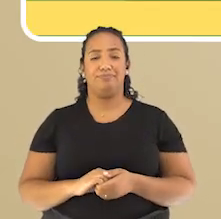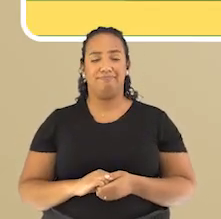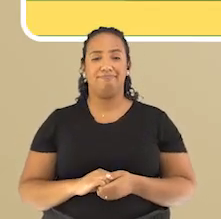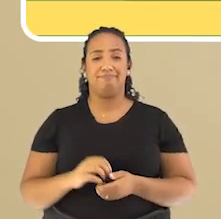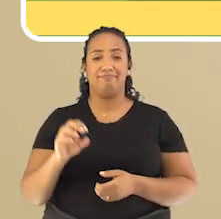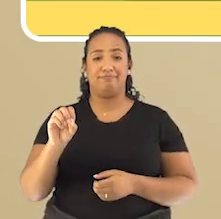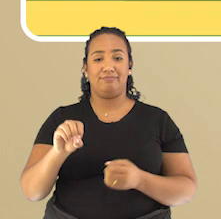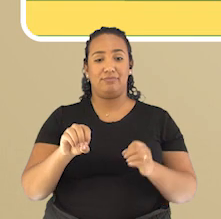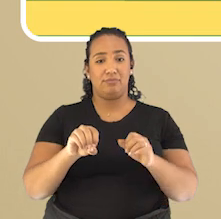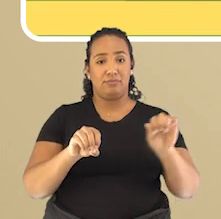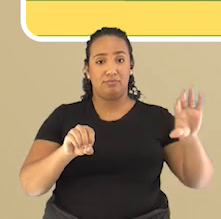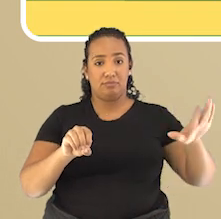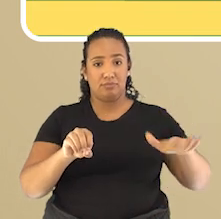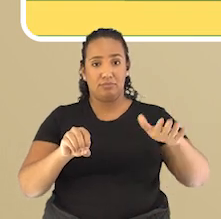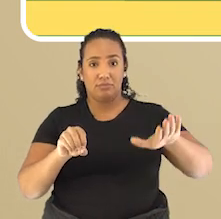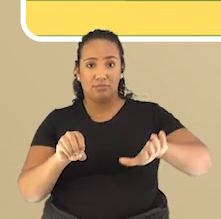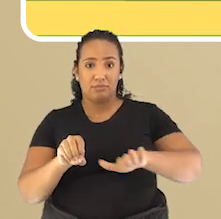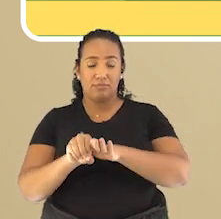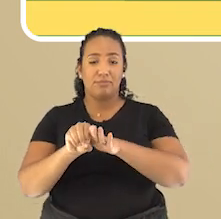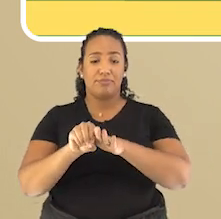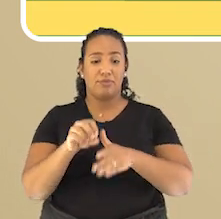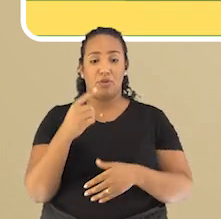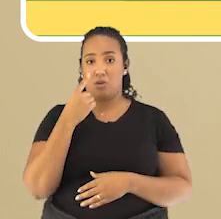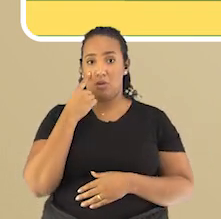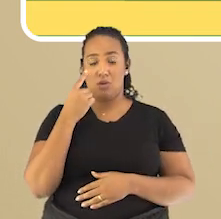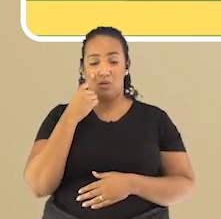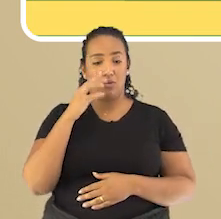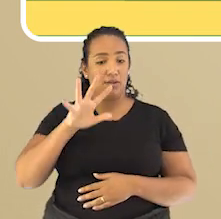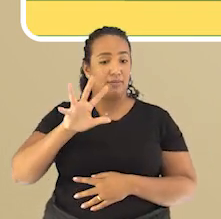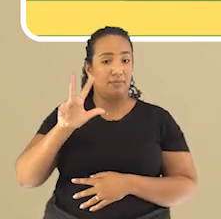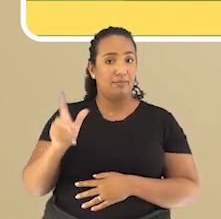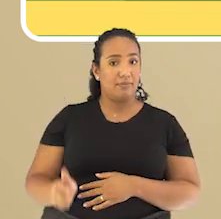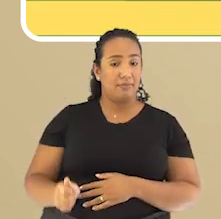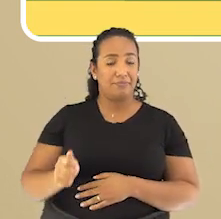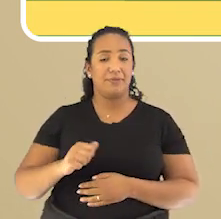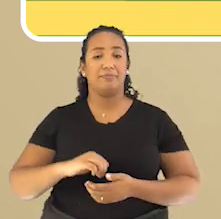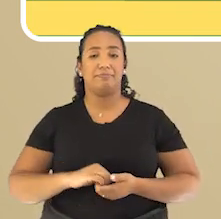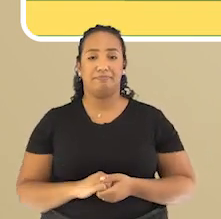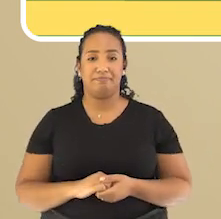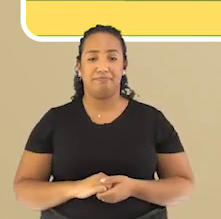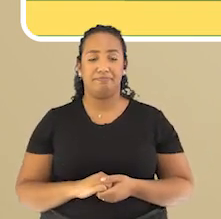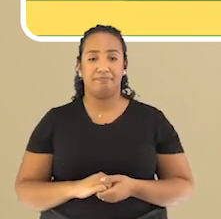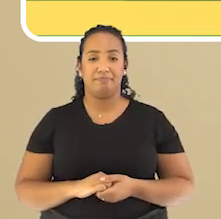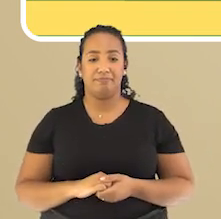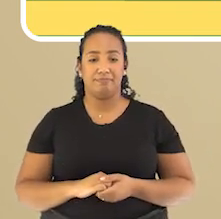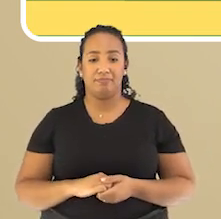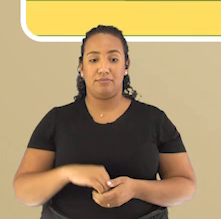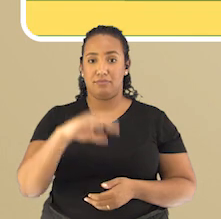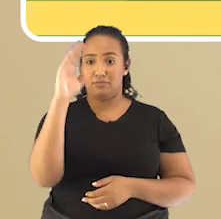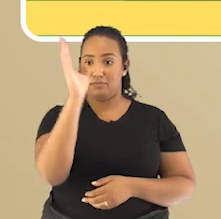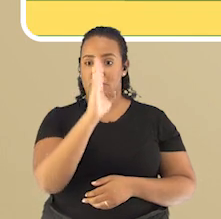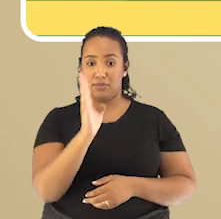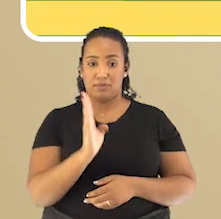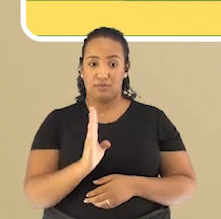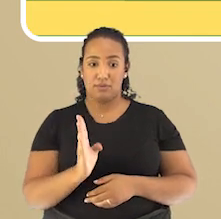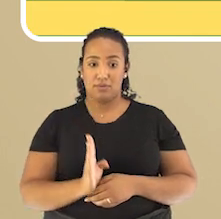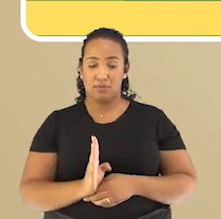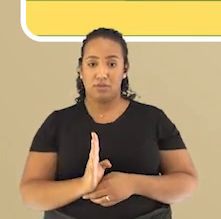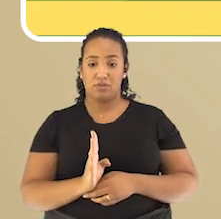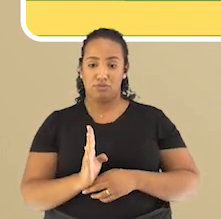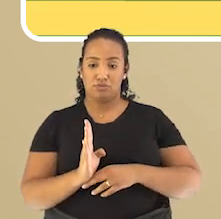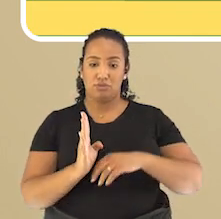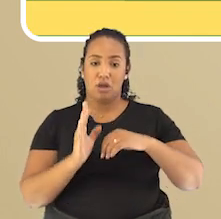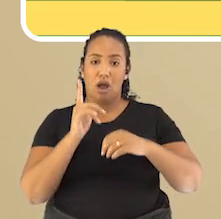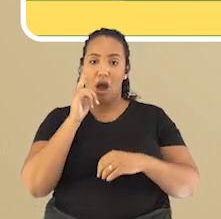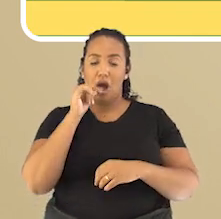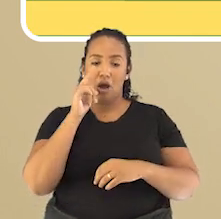Atlântico. Como você pode ver aí no mapa que aparece, ele banha toda a costa brasileira. Consequentemente,